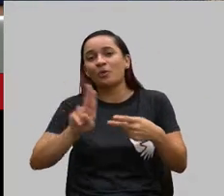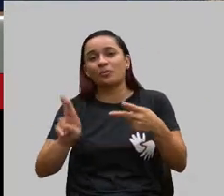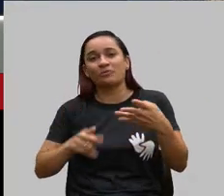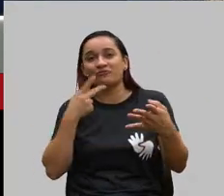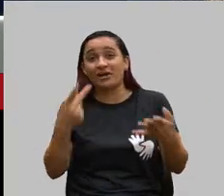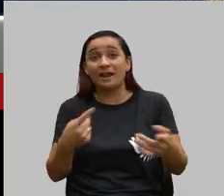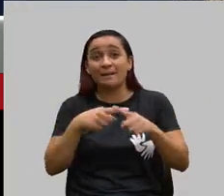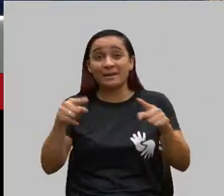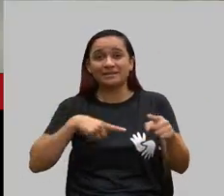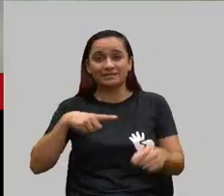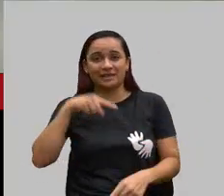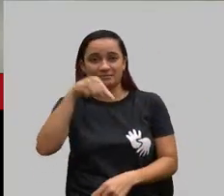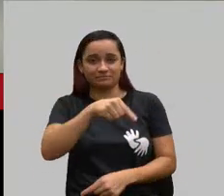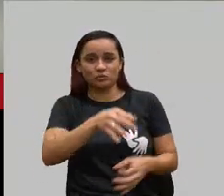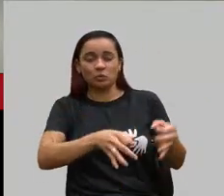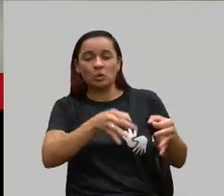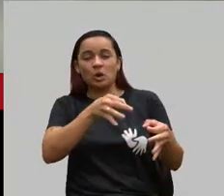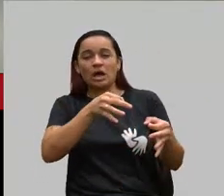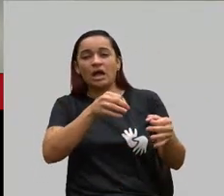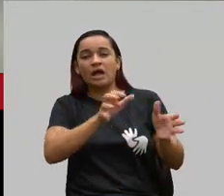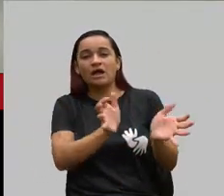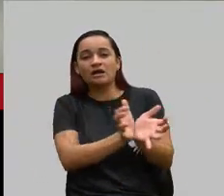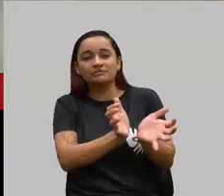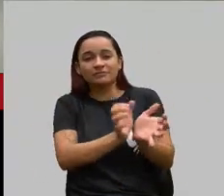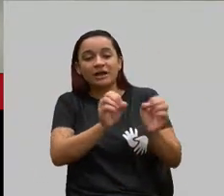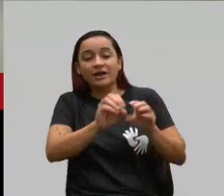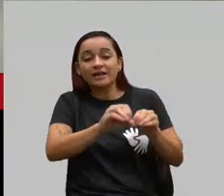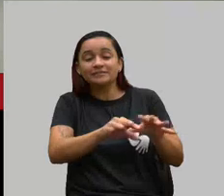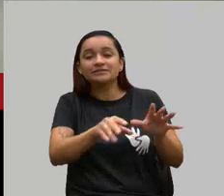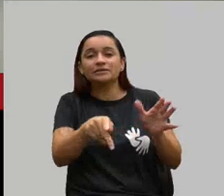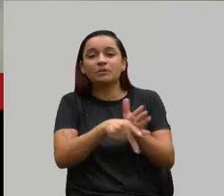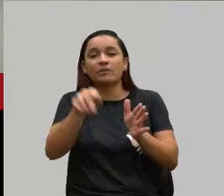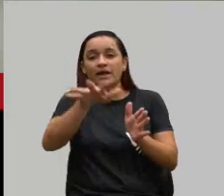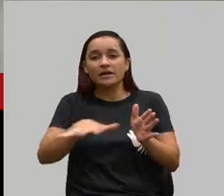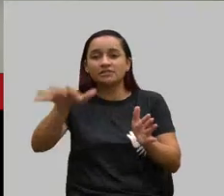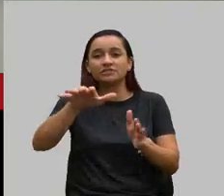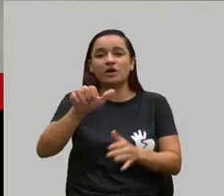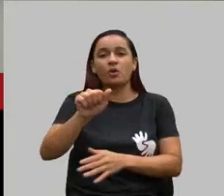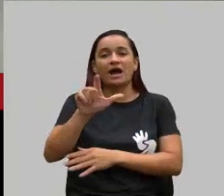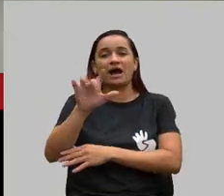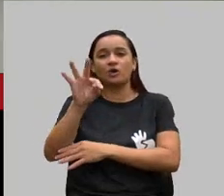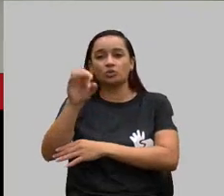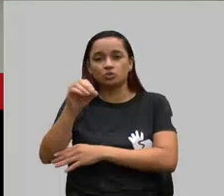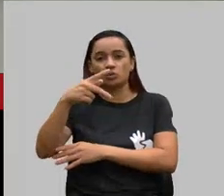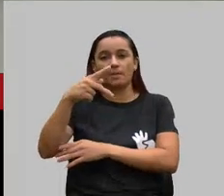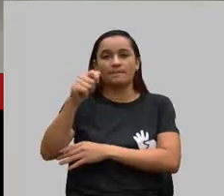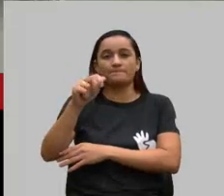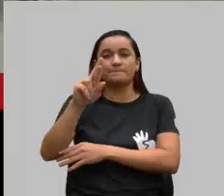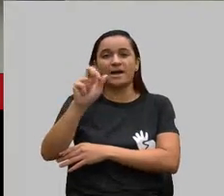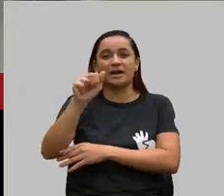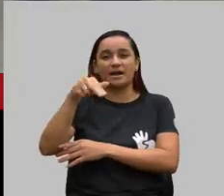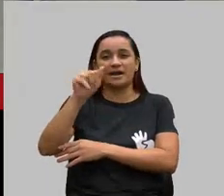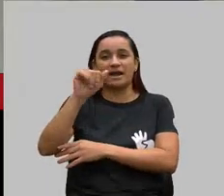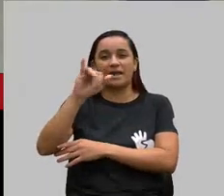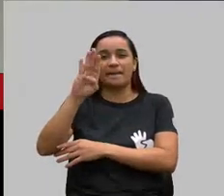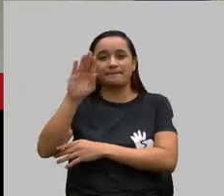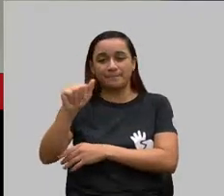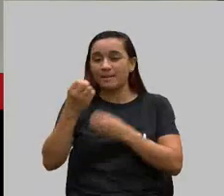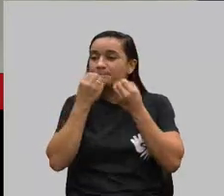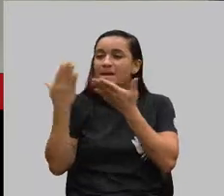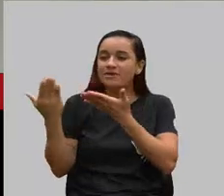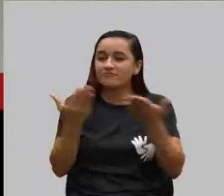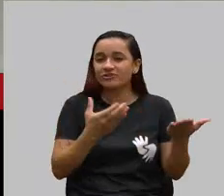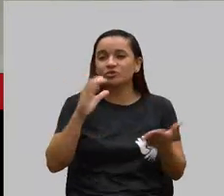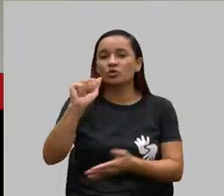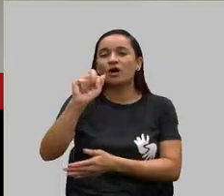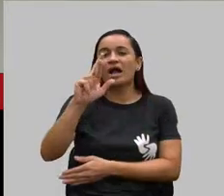superintendente regional de ensino da região do Alto Paranaíba, o qual trabalha muito ao meu lado em Pato de Minas. Seja bem-vindo, Carlos Coimbra,